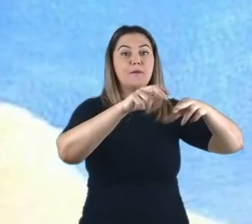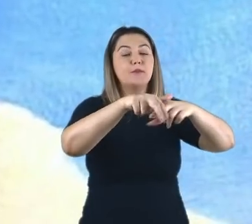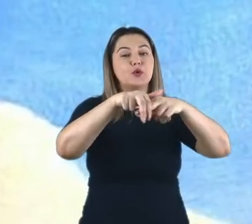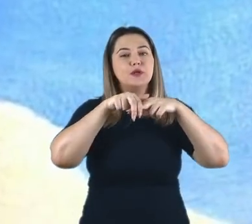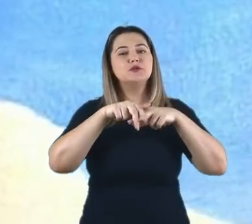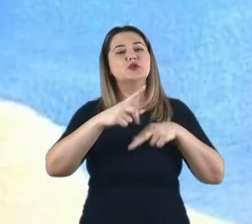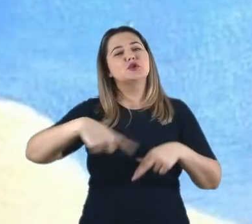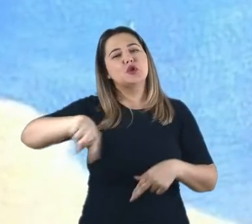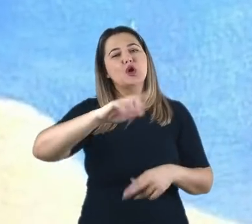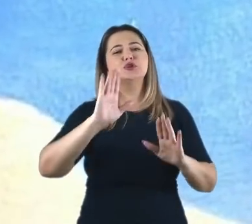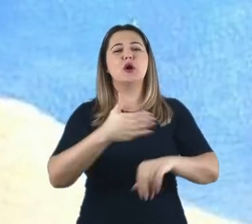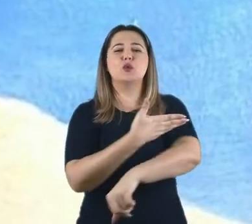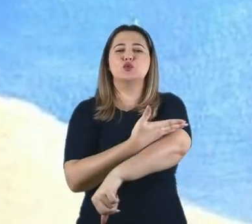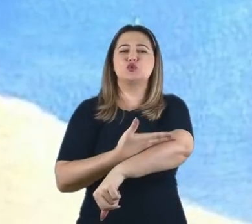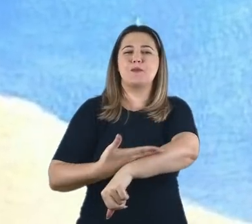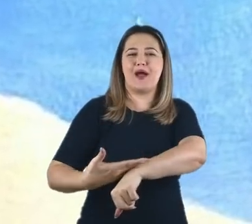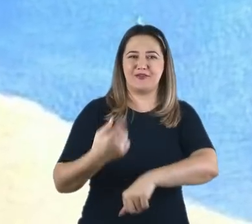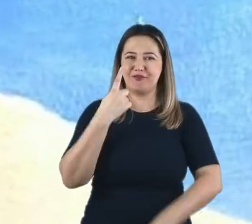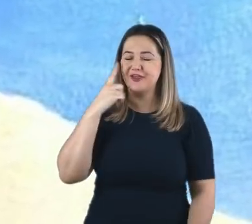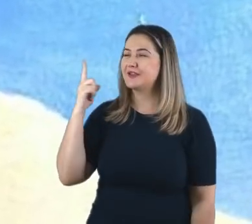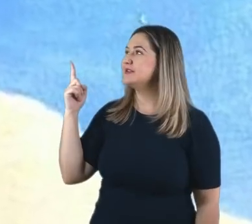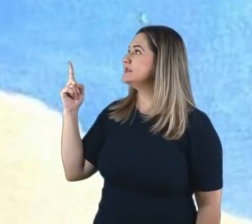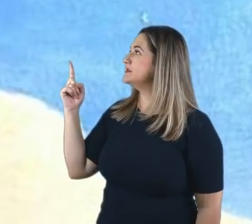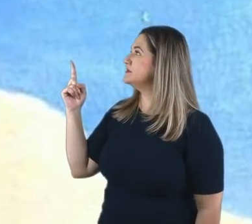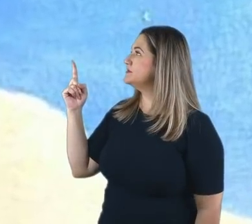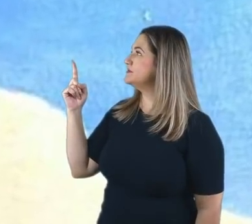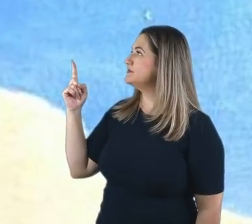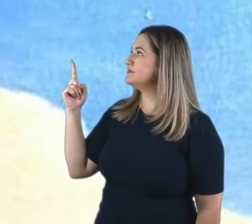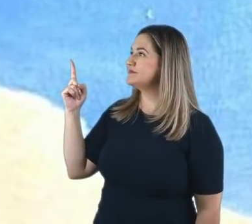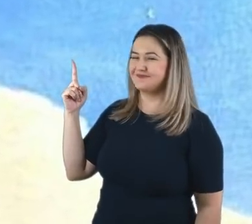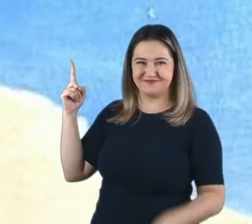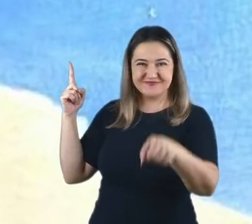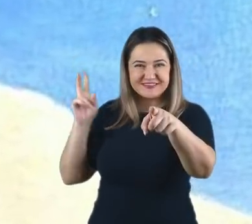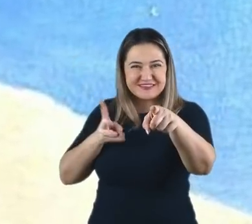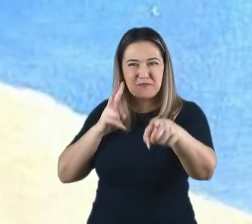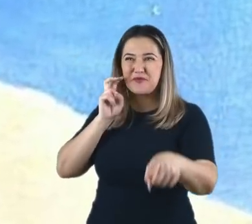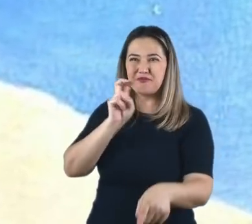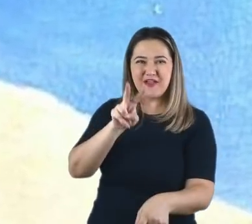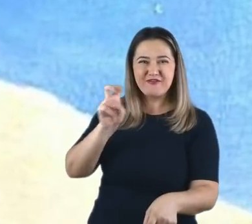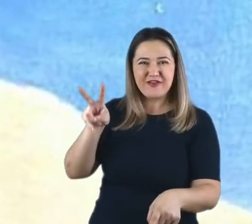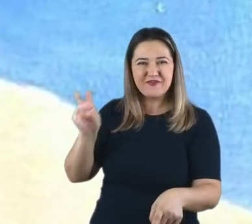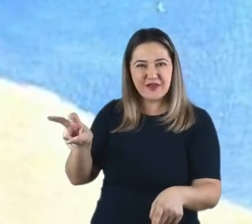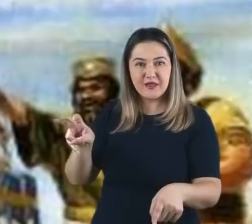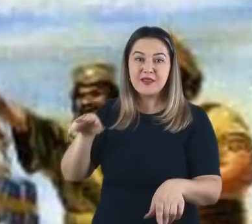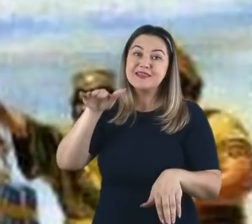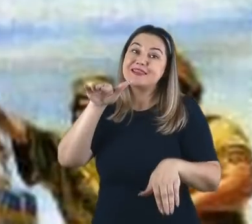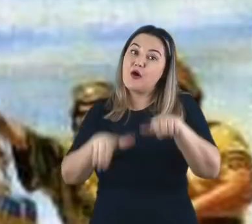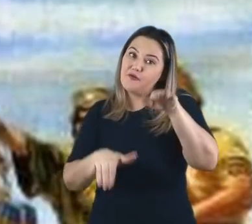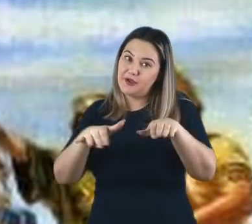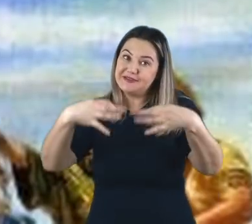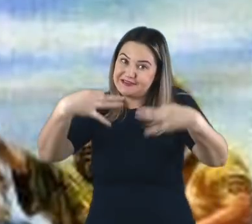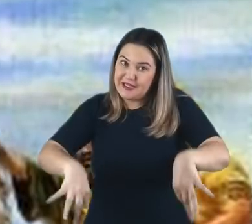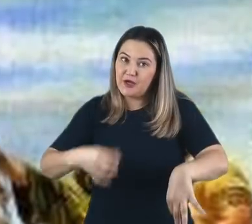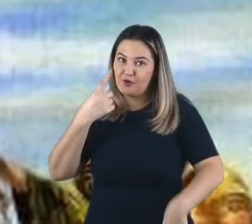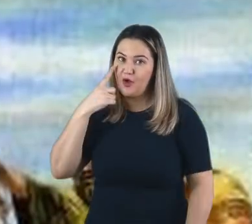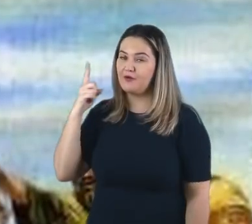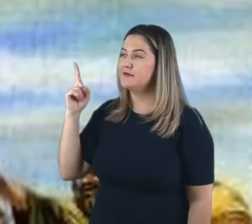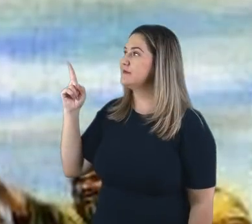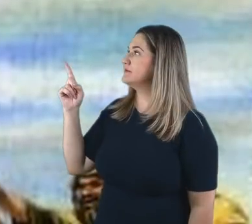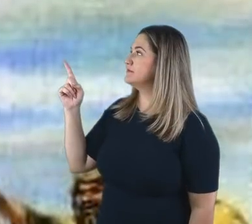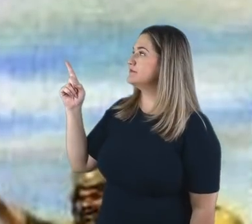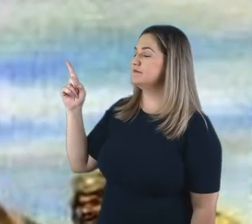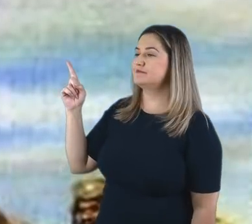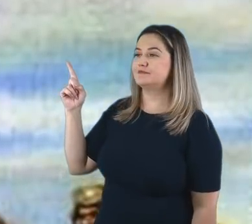Portanto, ainda que estejamos acostumados com esta representação do episódio de Daniel, capítulo 3, é provável que a